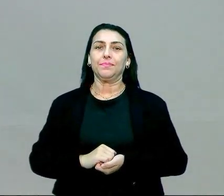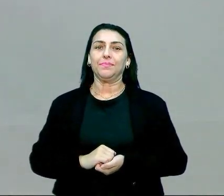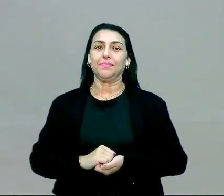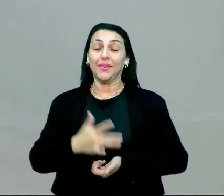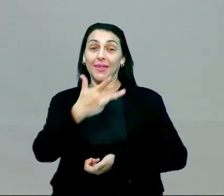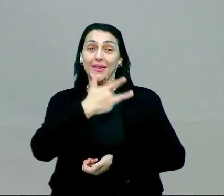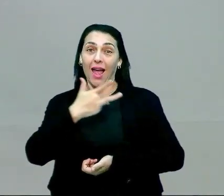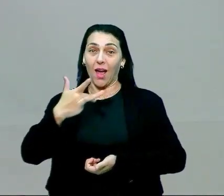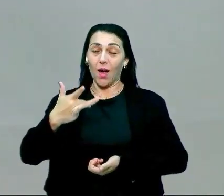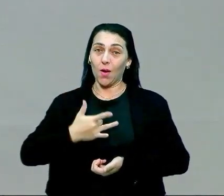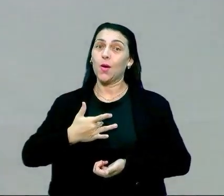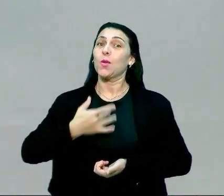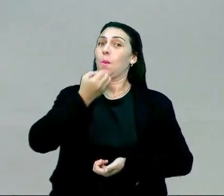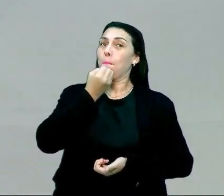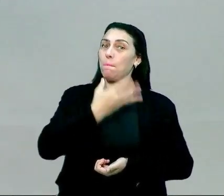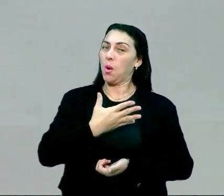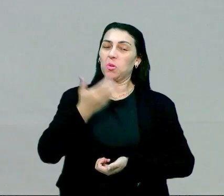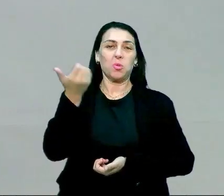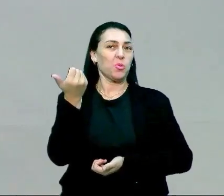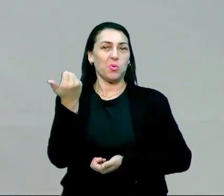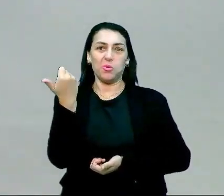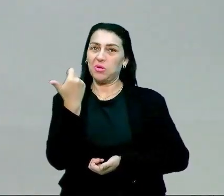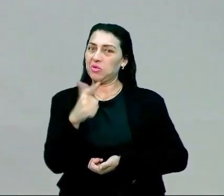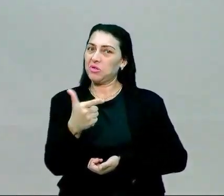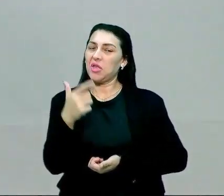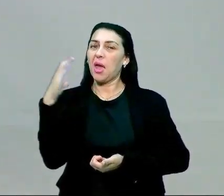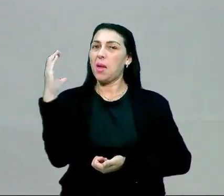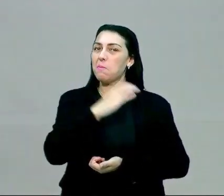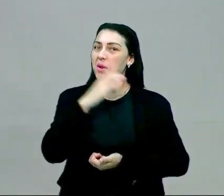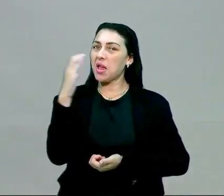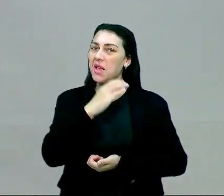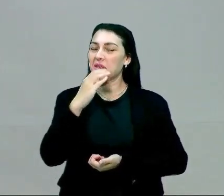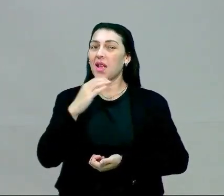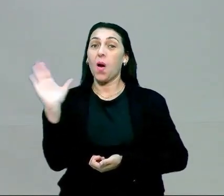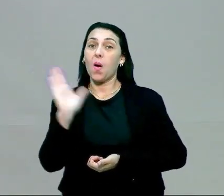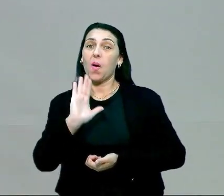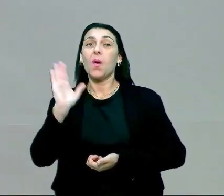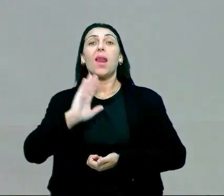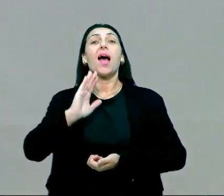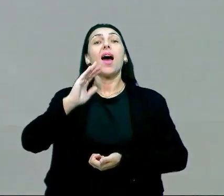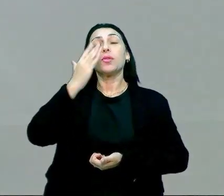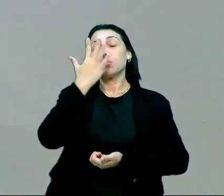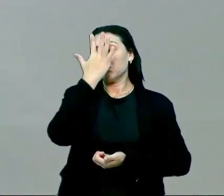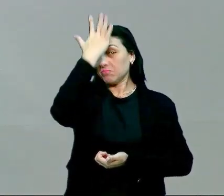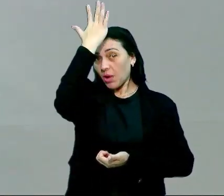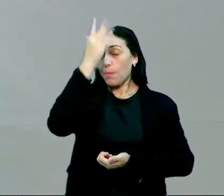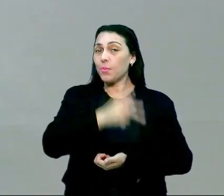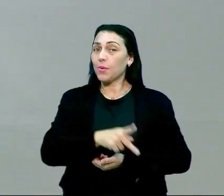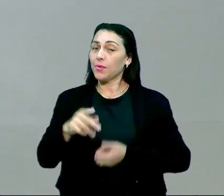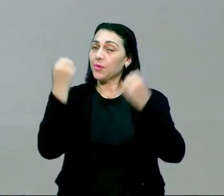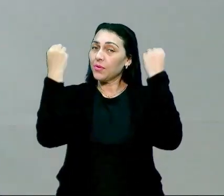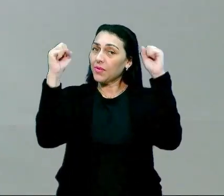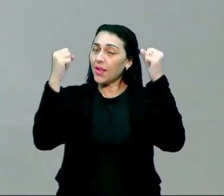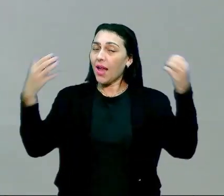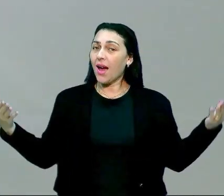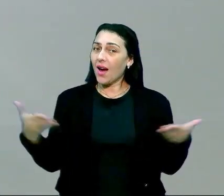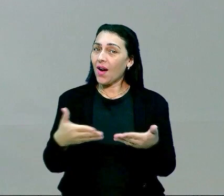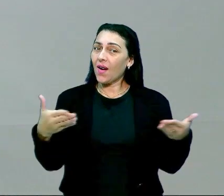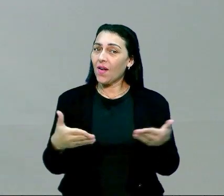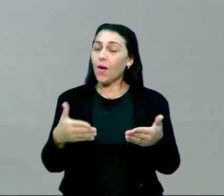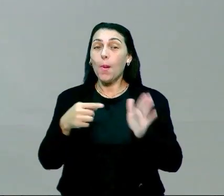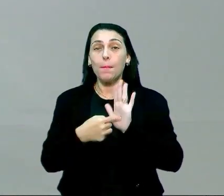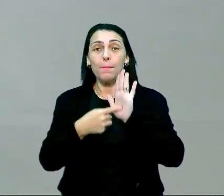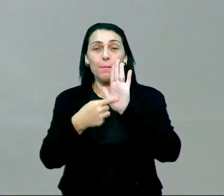Saúde é o que interessa, o resto não tem pressa. Olá, eu sou André Vasconcelos, professor de Educação Física e agora vamos